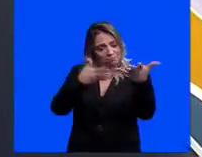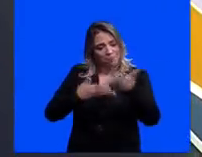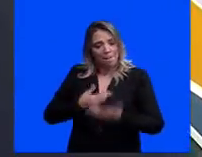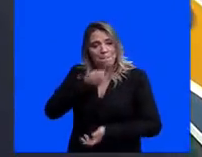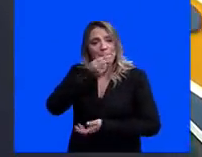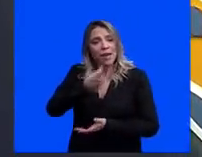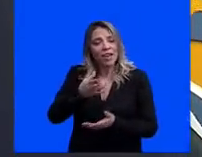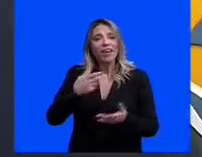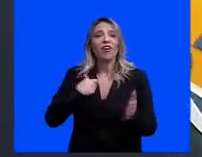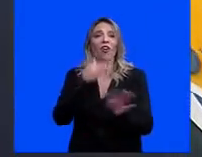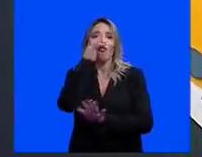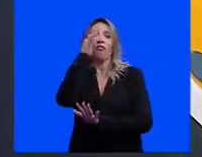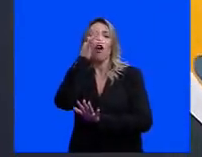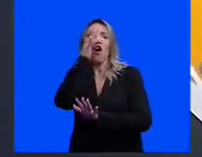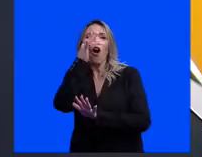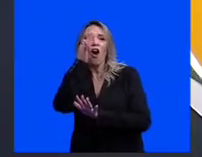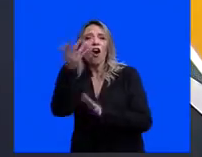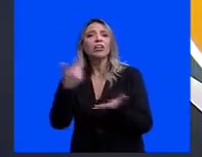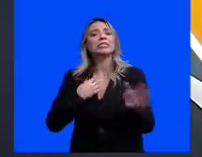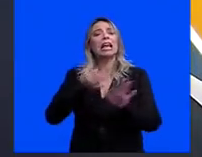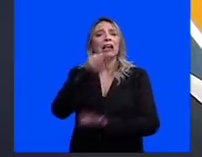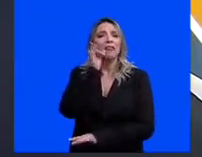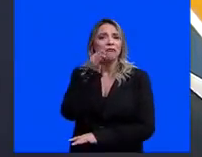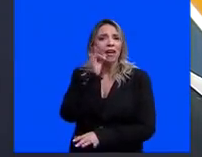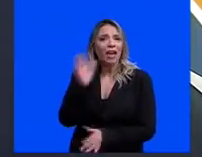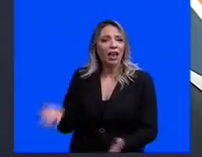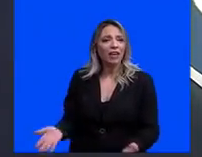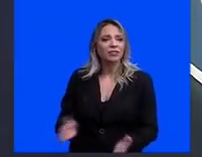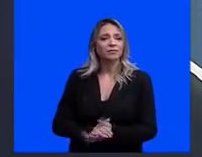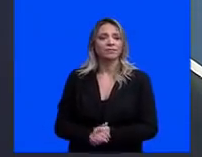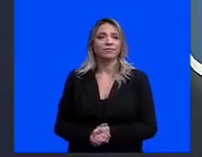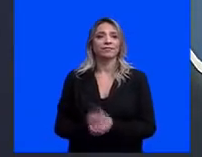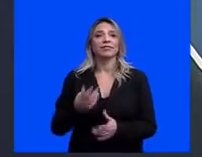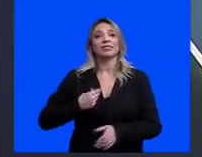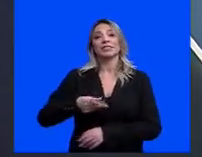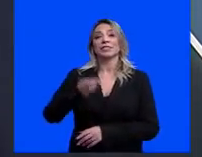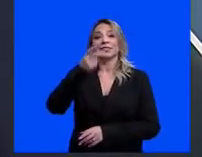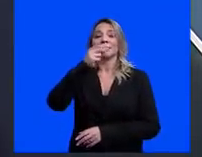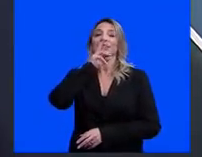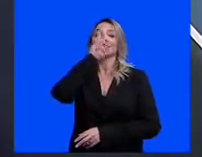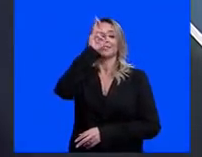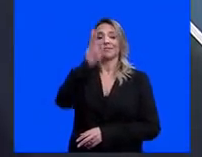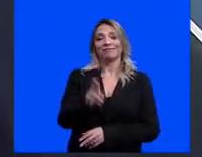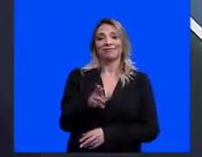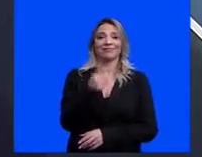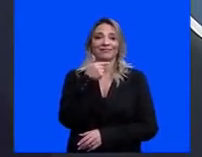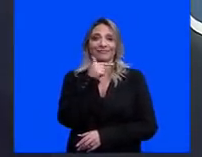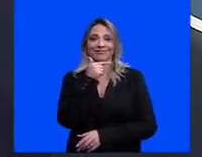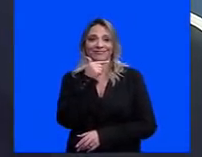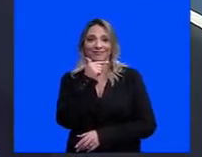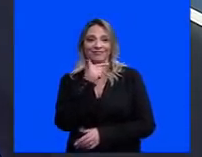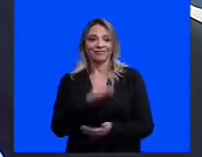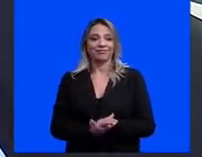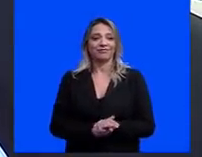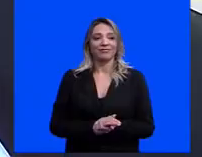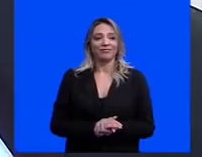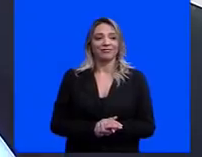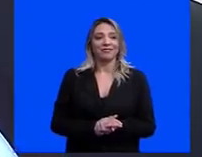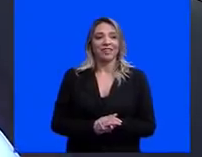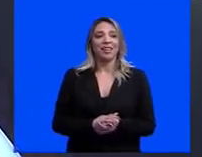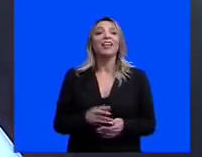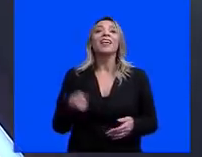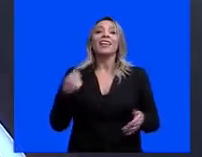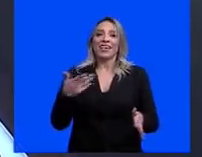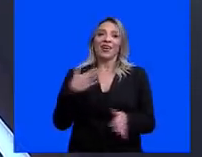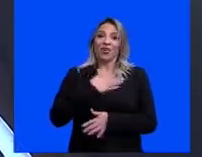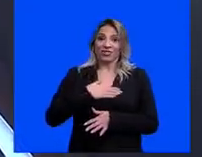com flores, com rosas, com café. Réplica, professora. Eu gostaria que você já